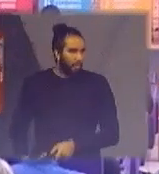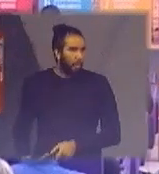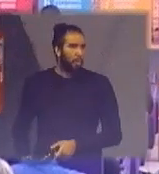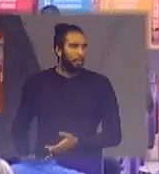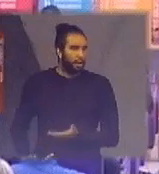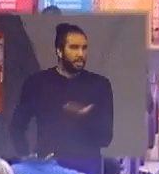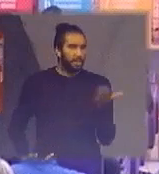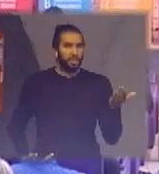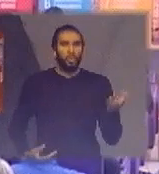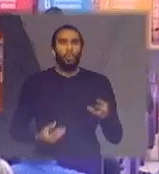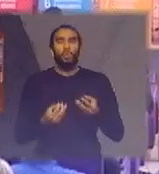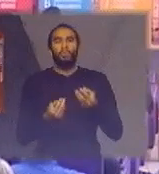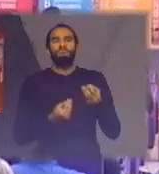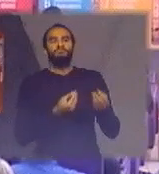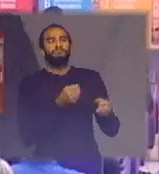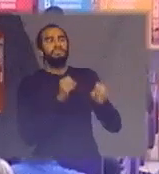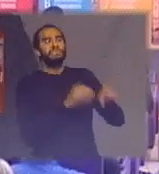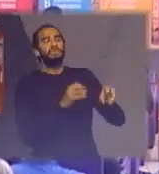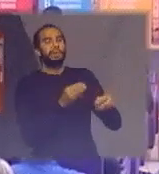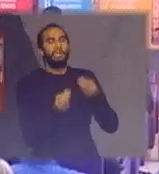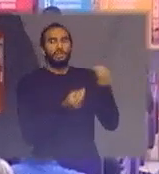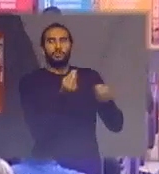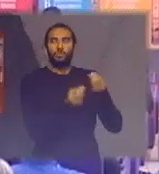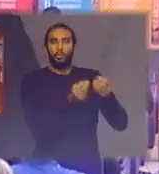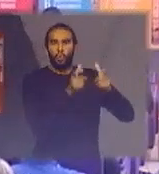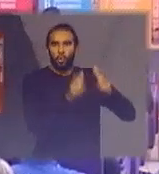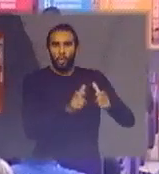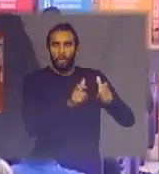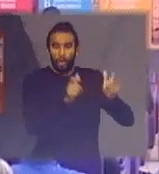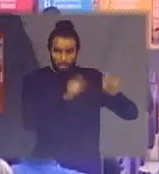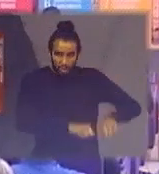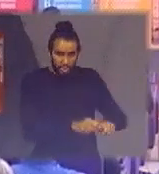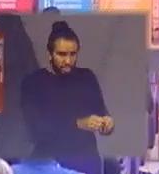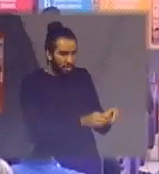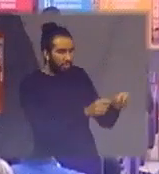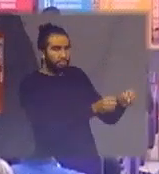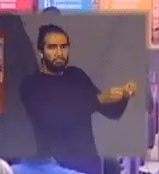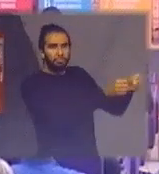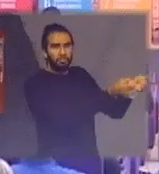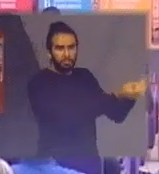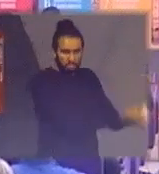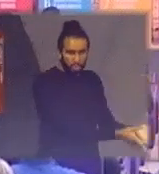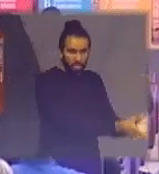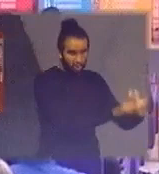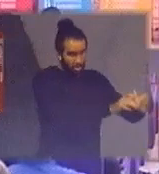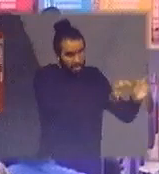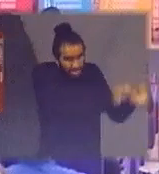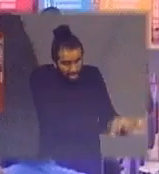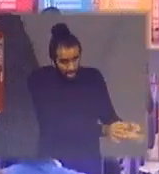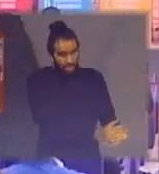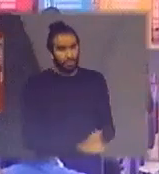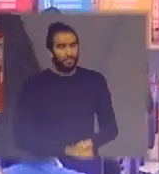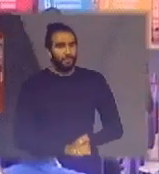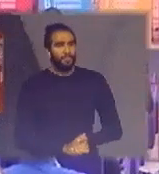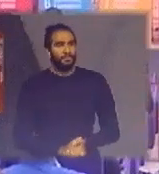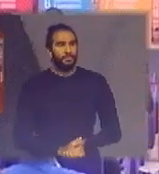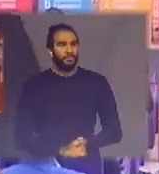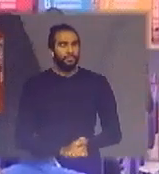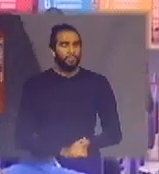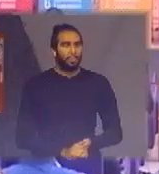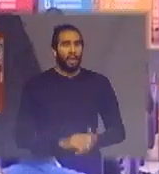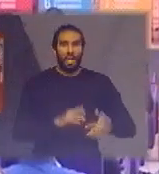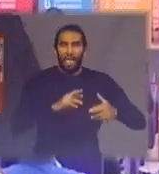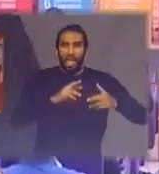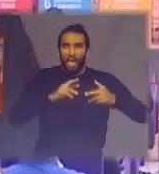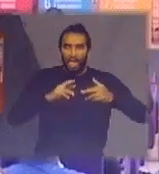destinação correta a todos os tipos de resíduos em todos os locais adequados resíduos não tem